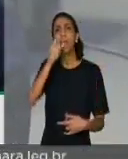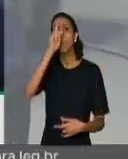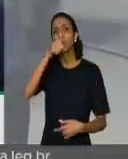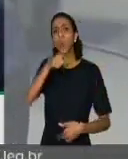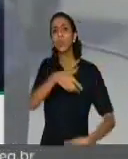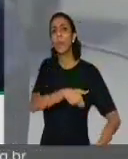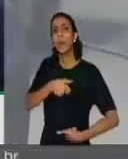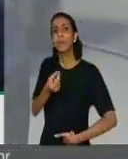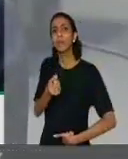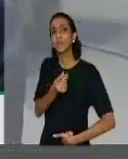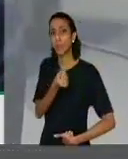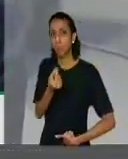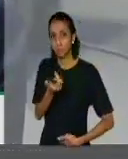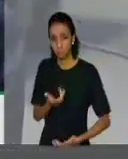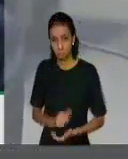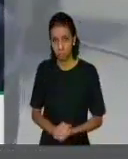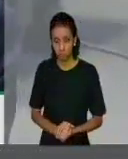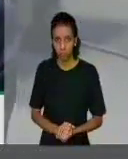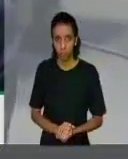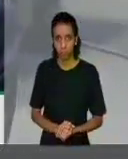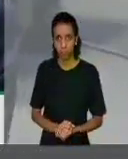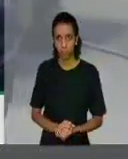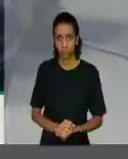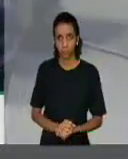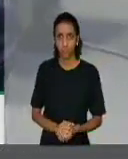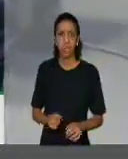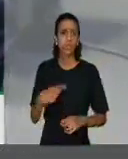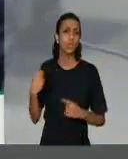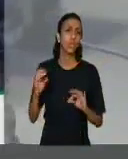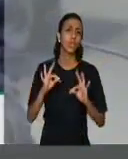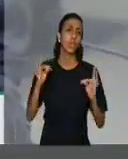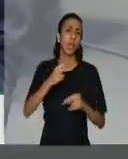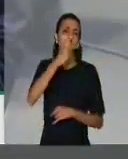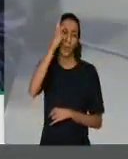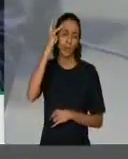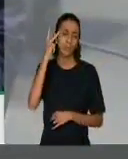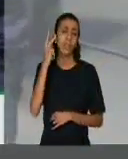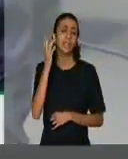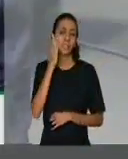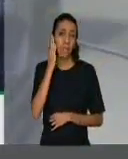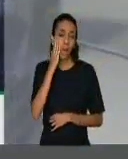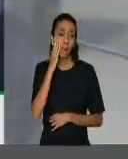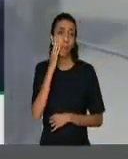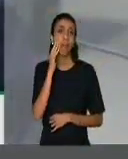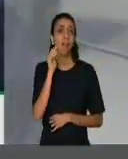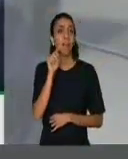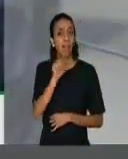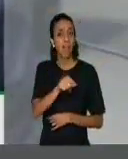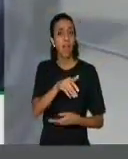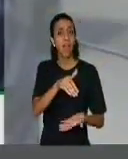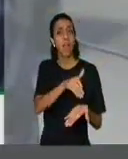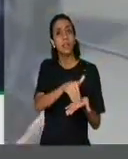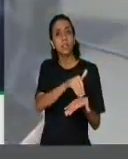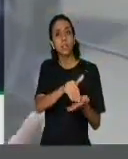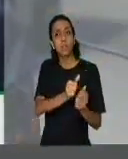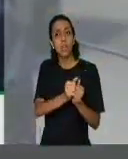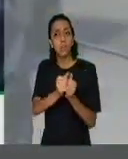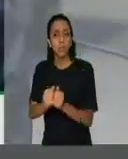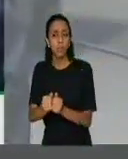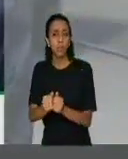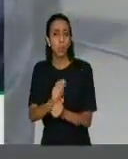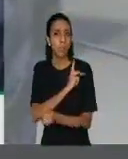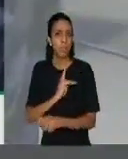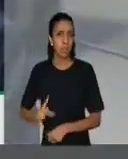aquele dinheiro, não está dizendo, todo mundo sabe ele era assessor do presidente da república não